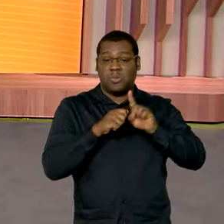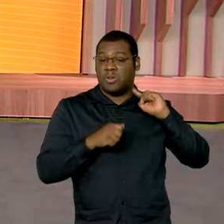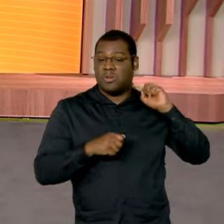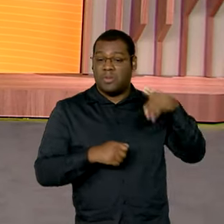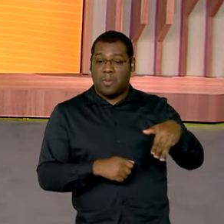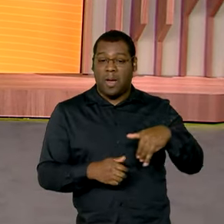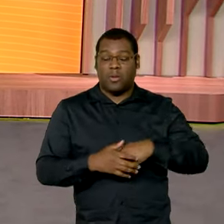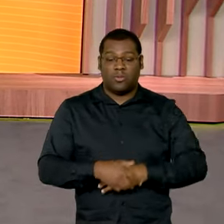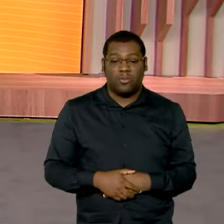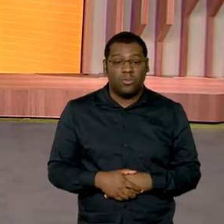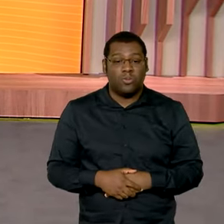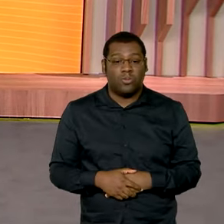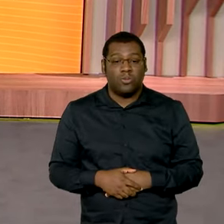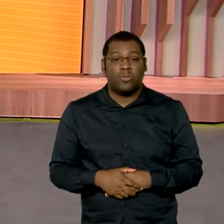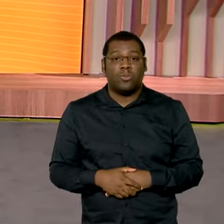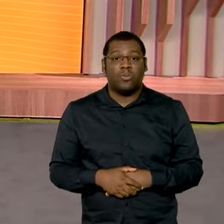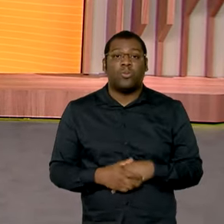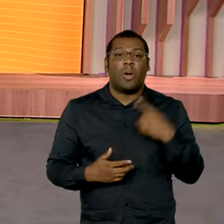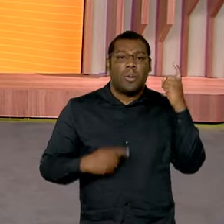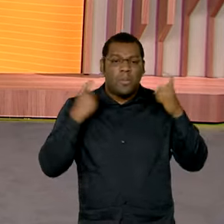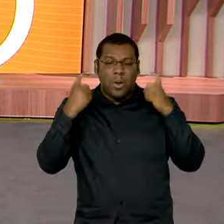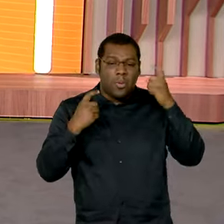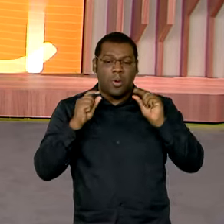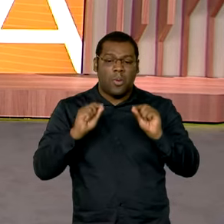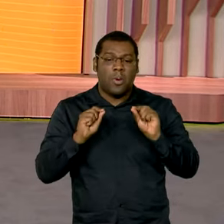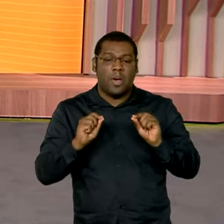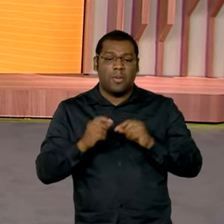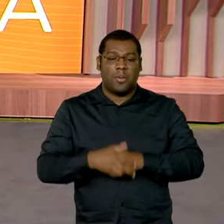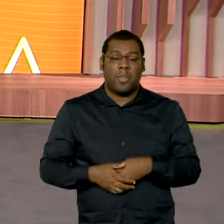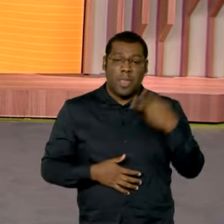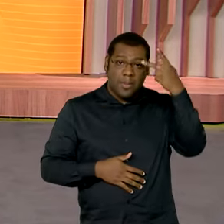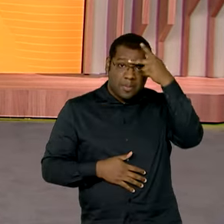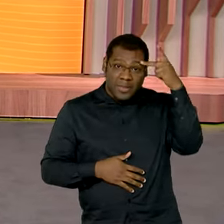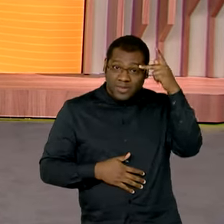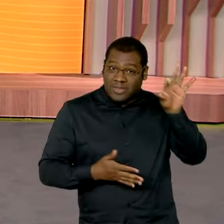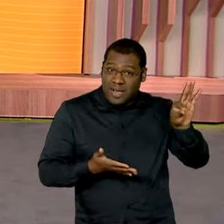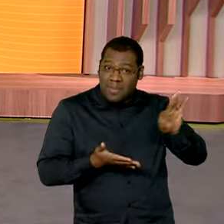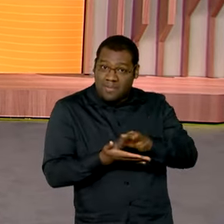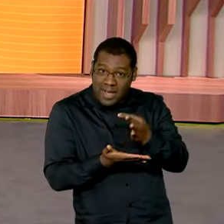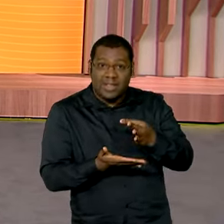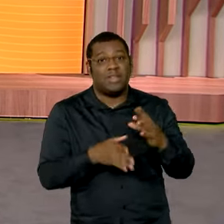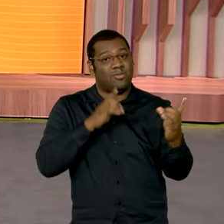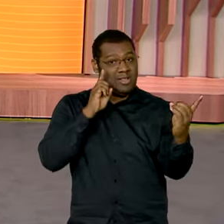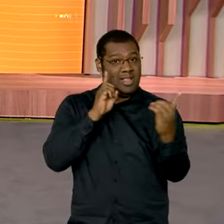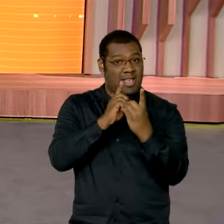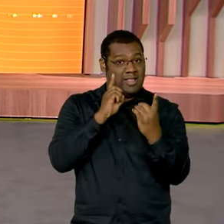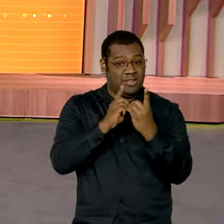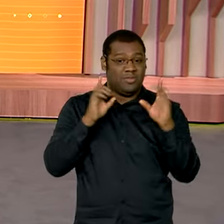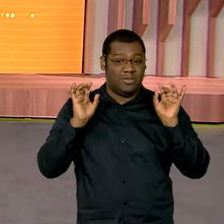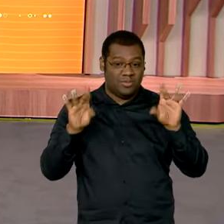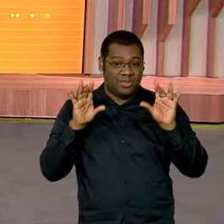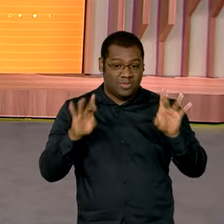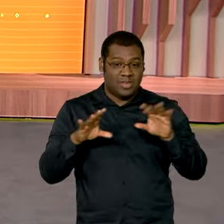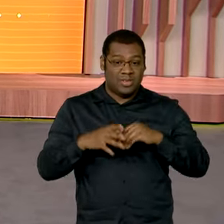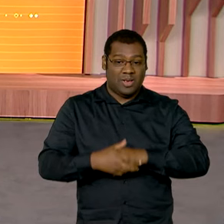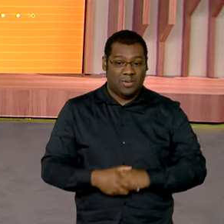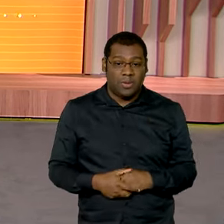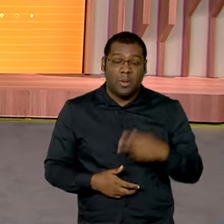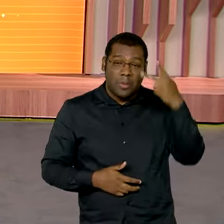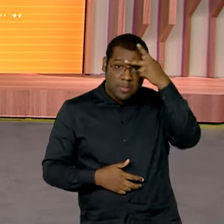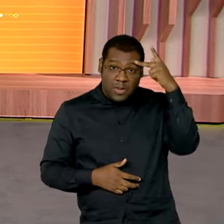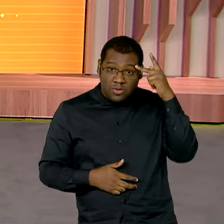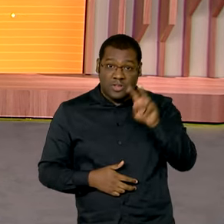E uma preocupação dos organizadores é com os candidatos que terão atendimento especial no dia da prova. 54 mil